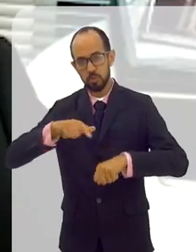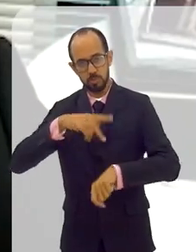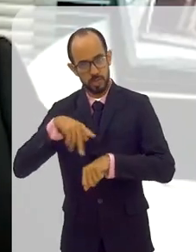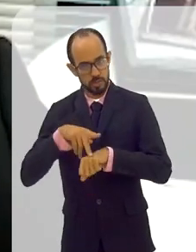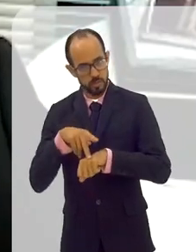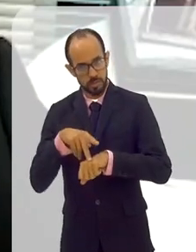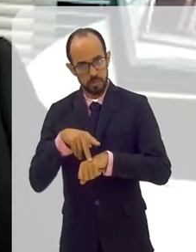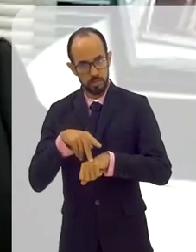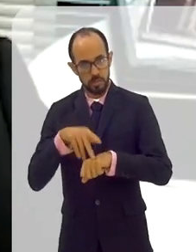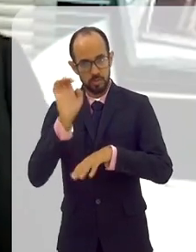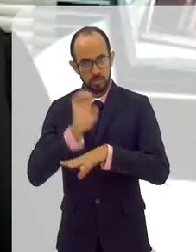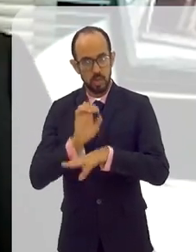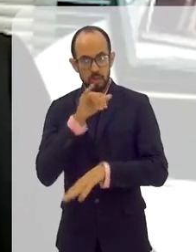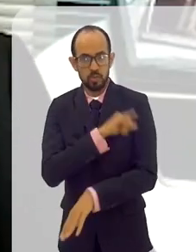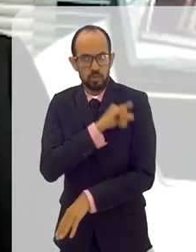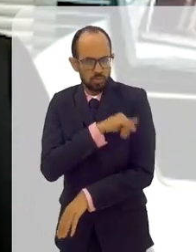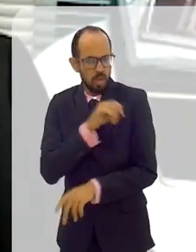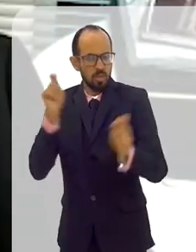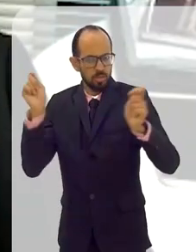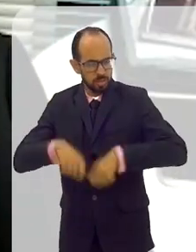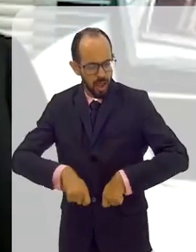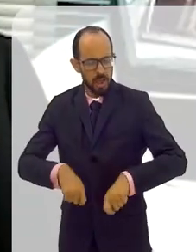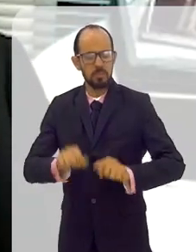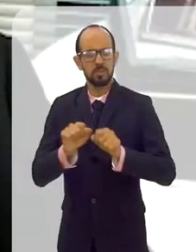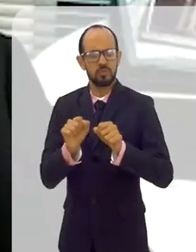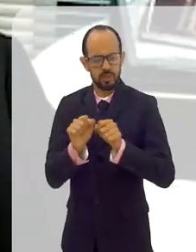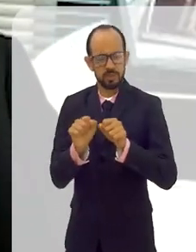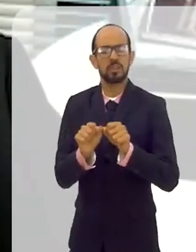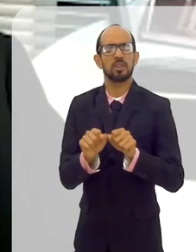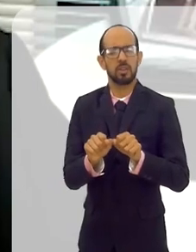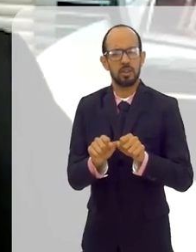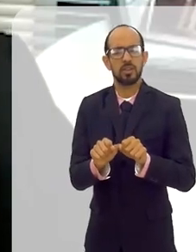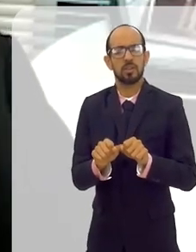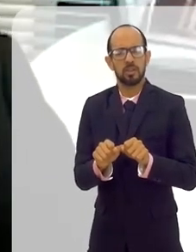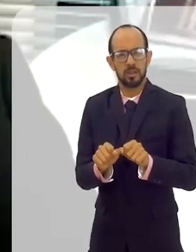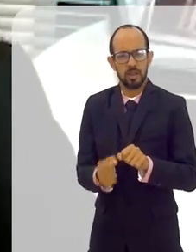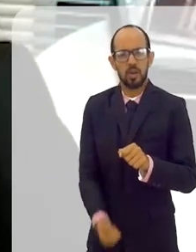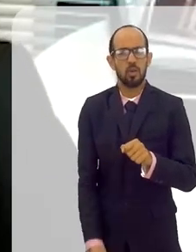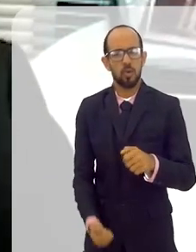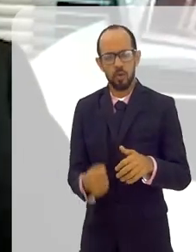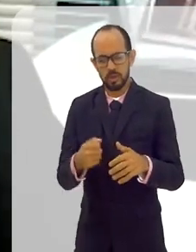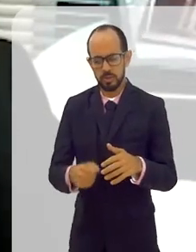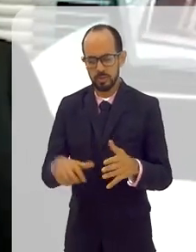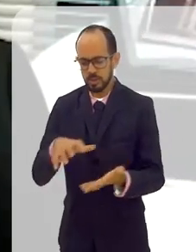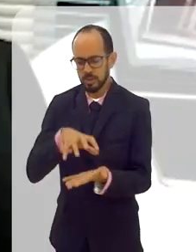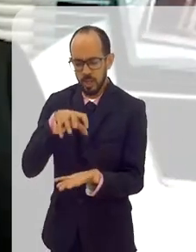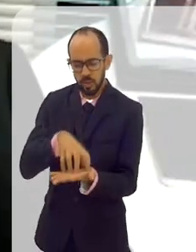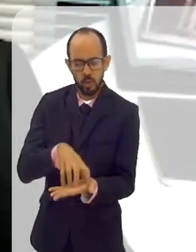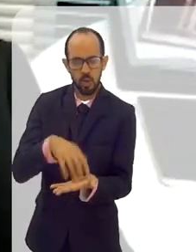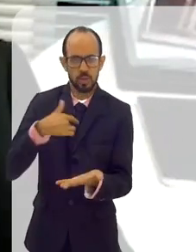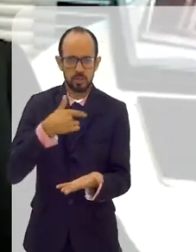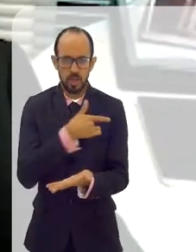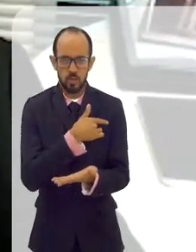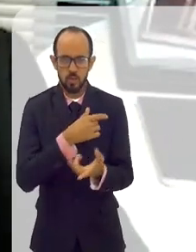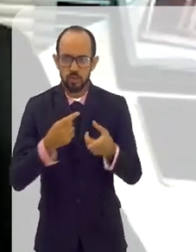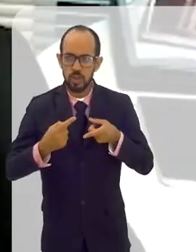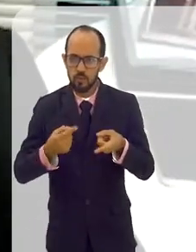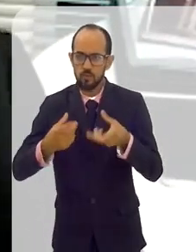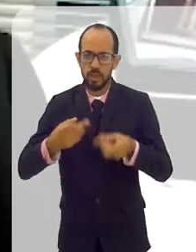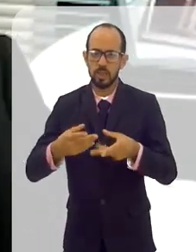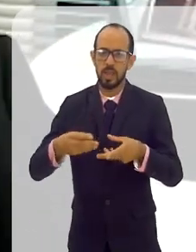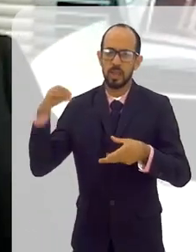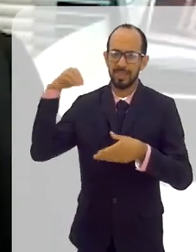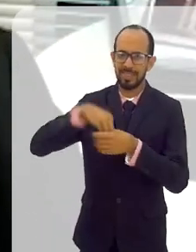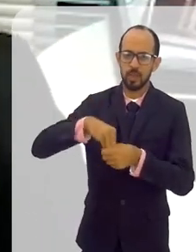de economias externas. e o Estado do Rio de Janeiro pode fazer isso. Pode ser o celeiro do Complexo Industrial da Saúde e